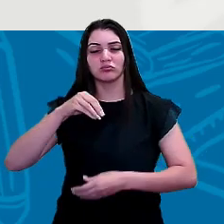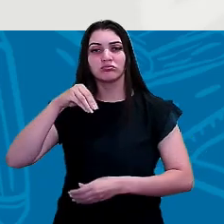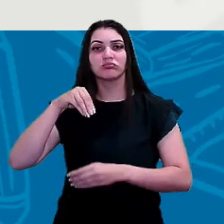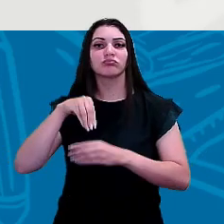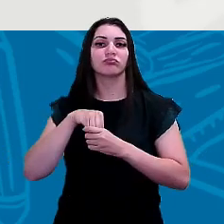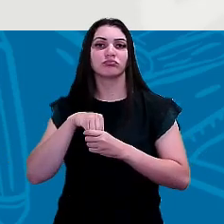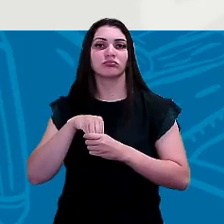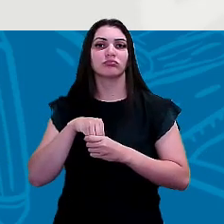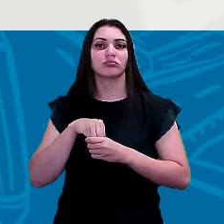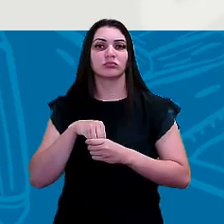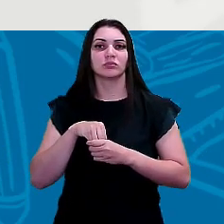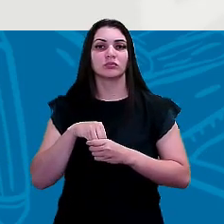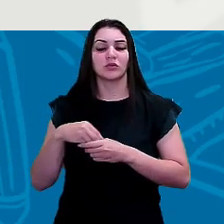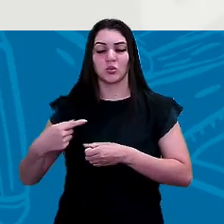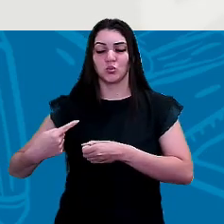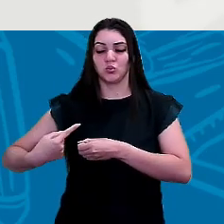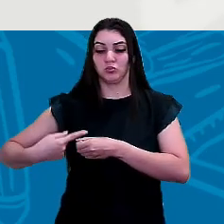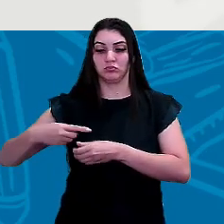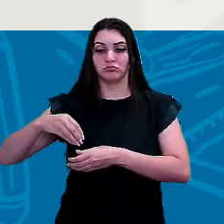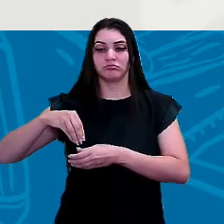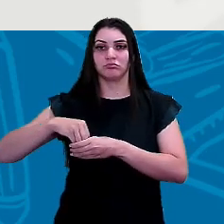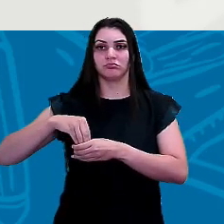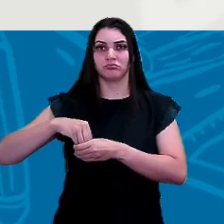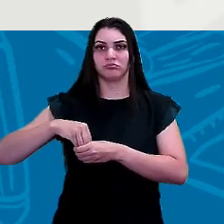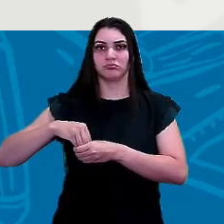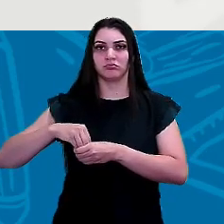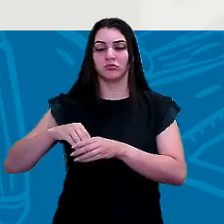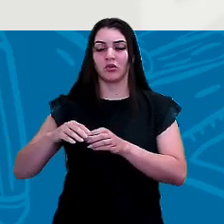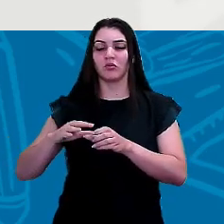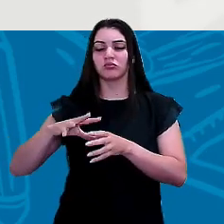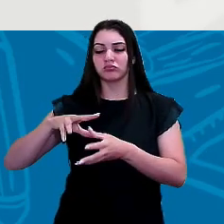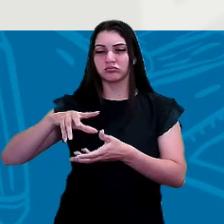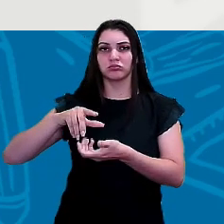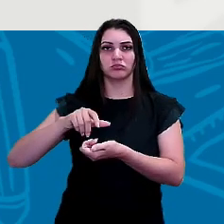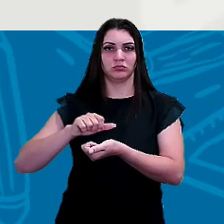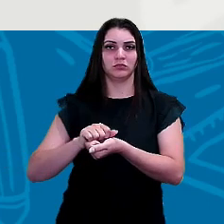do interior, né? Do interior do continente.